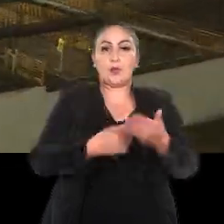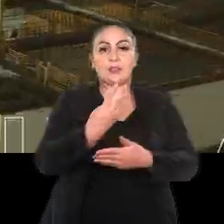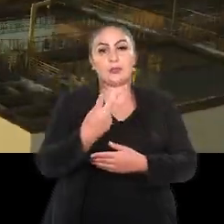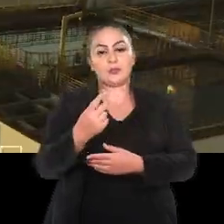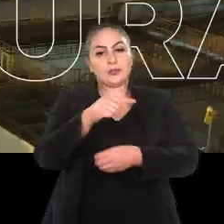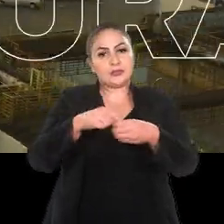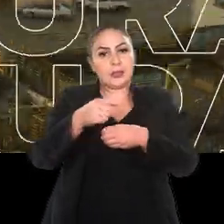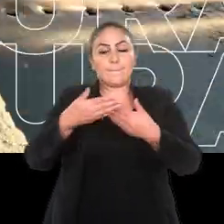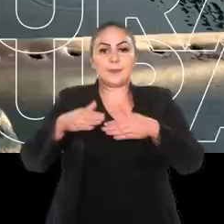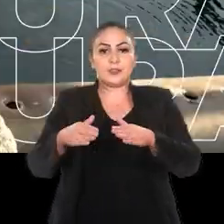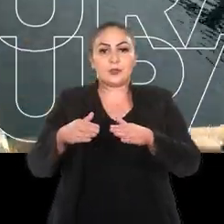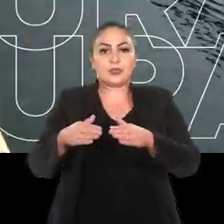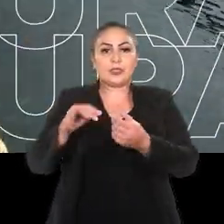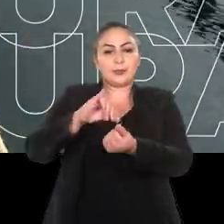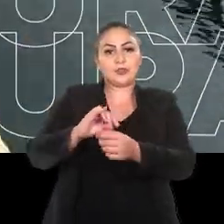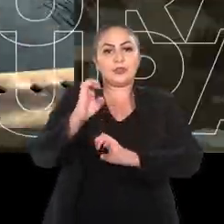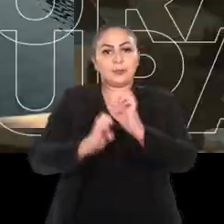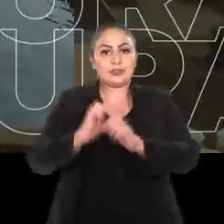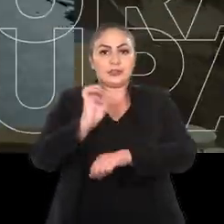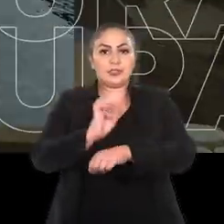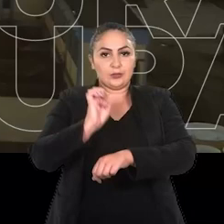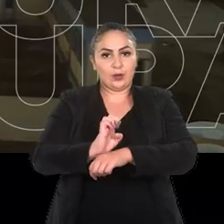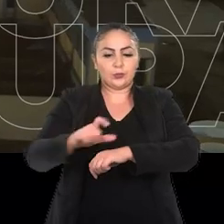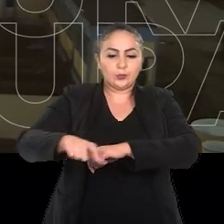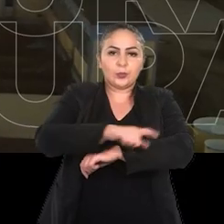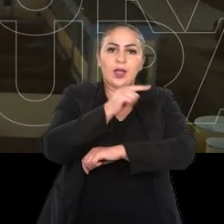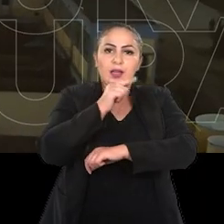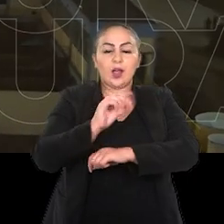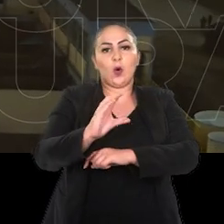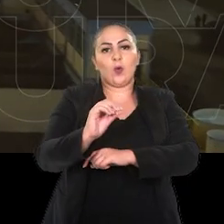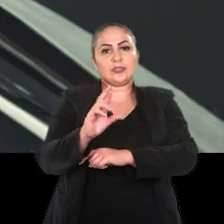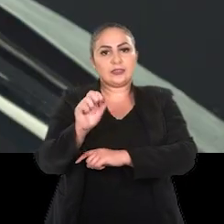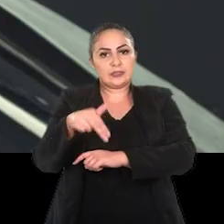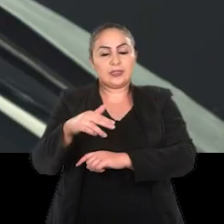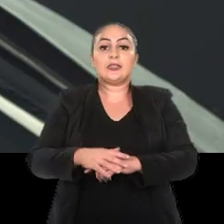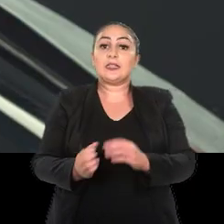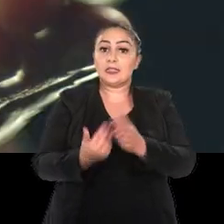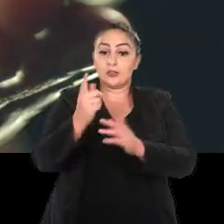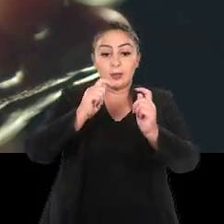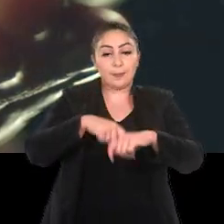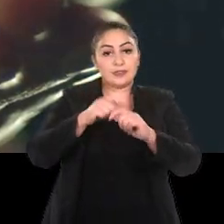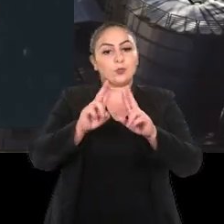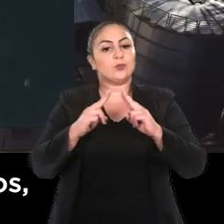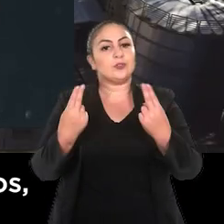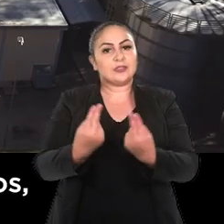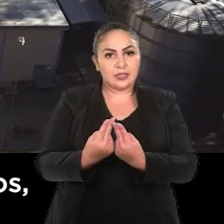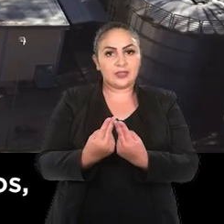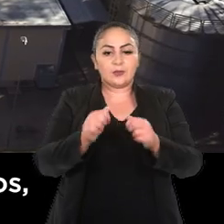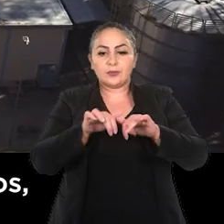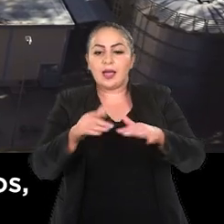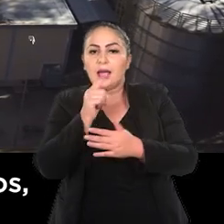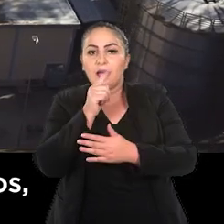abertura e transferência de capital da empresa estadual de saneamento, a Corsan, criando condições para universalizar o